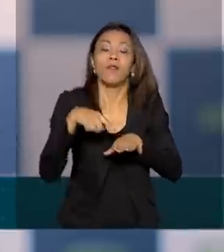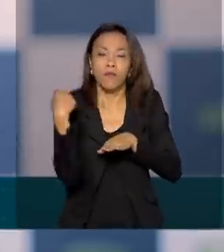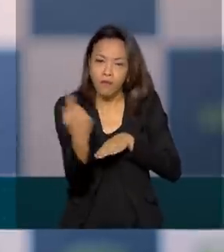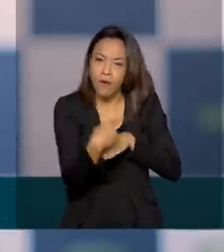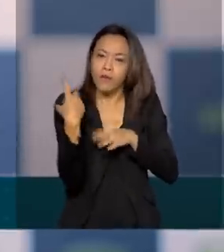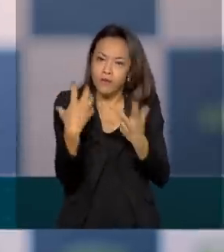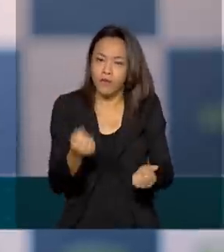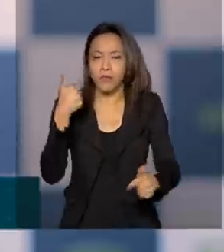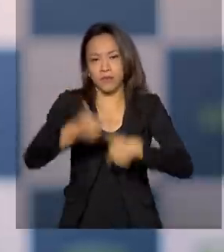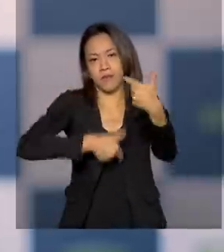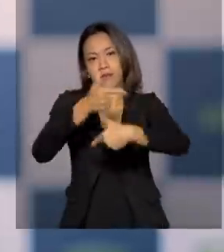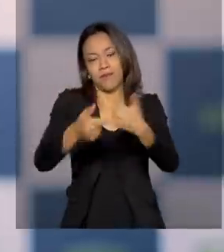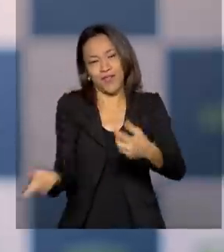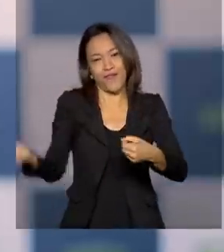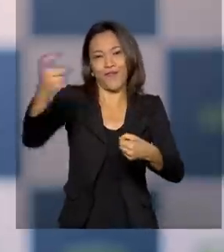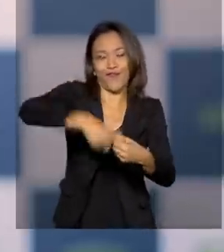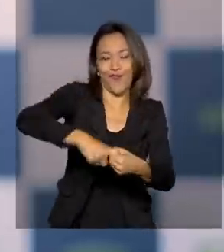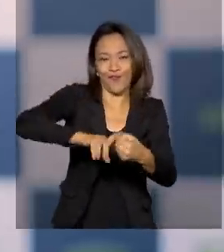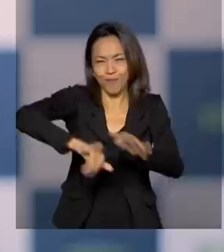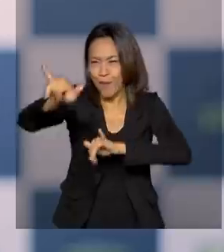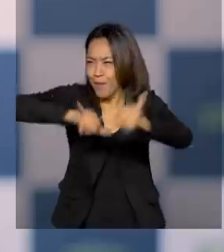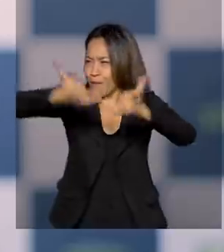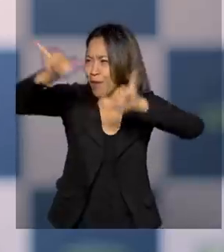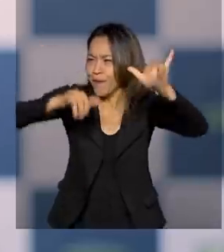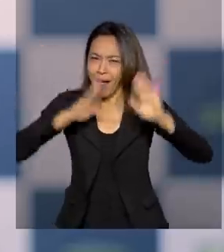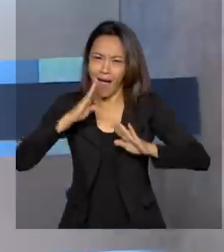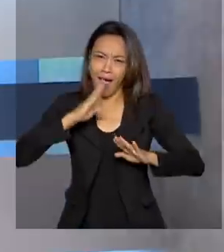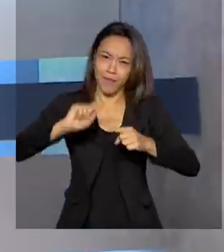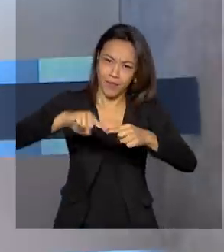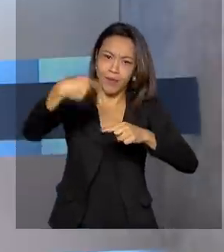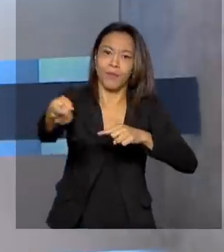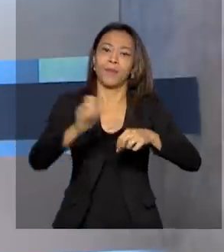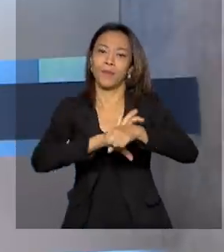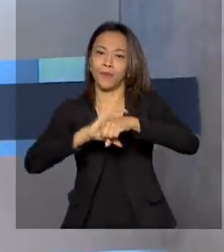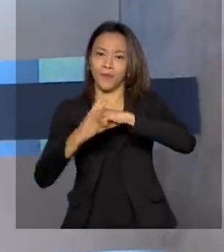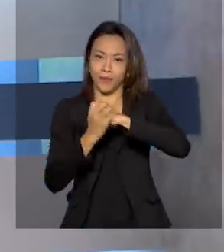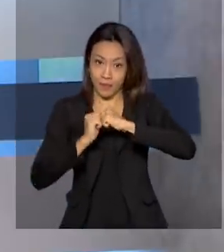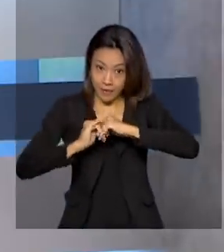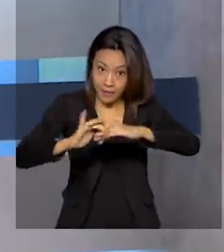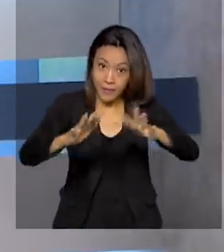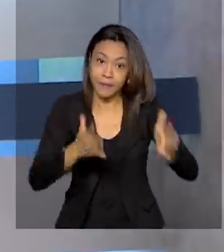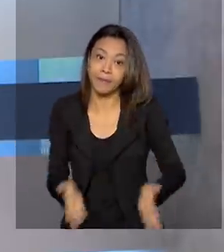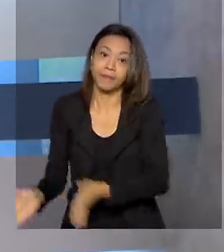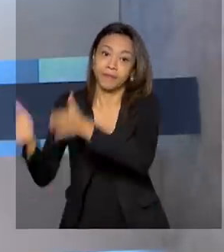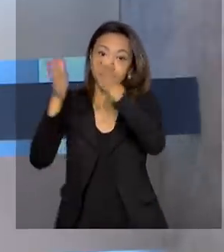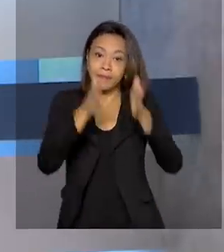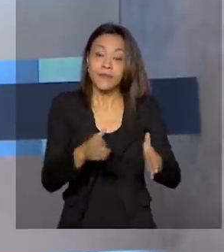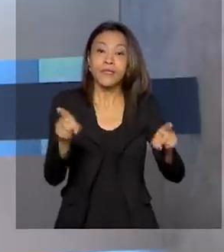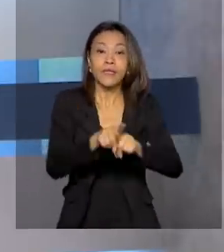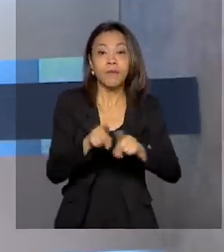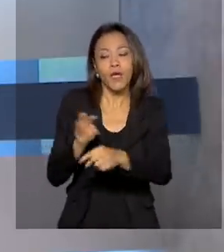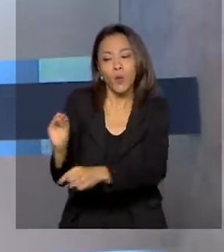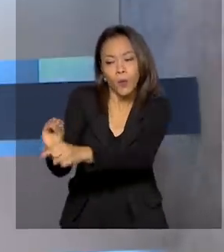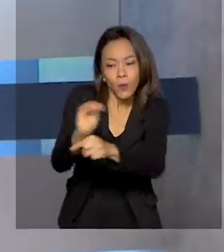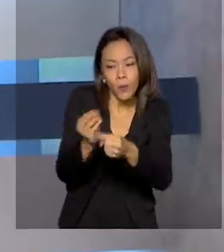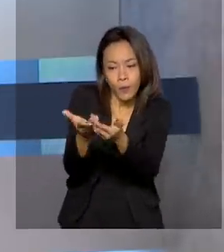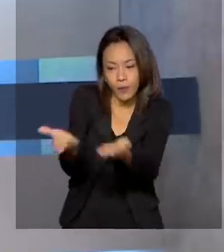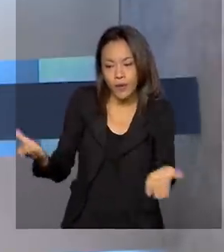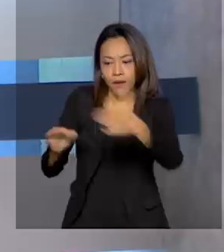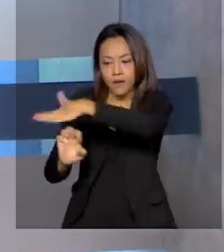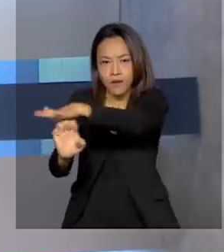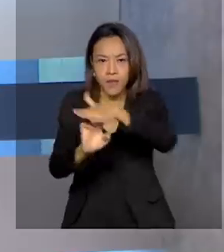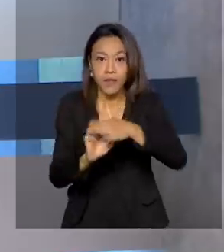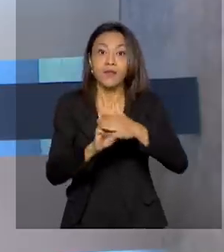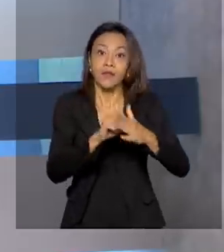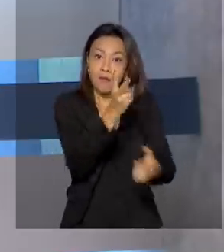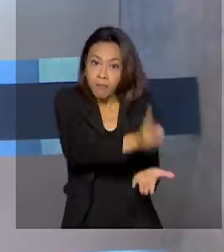aviação possa ter uma retomada cada vez mais rápido após essa crise. E como forma de preservar empresas e empregos em meio à